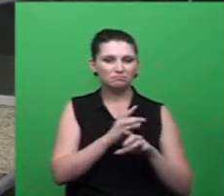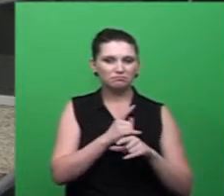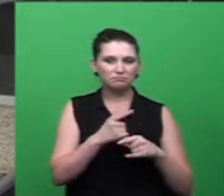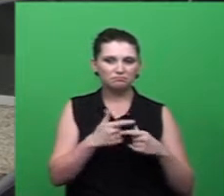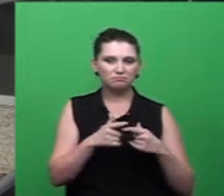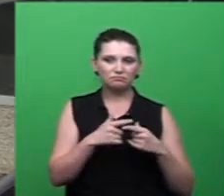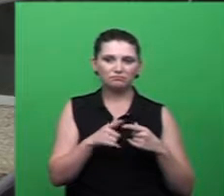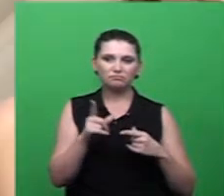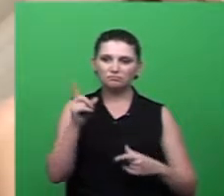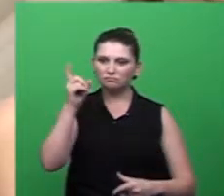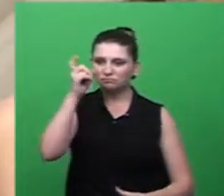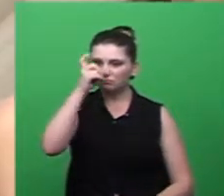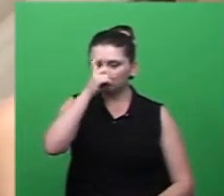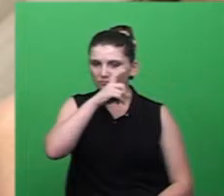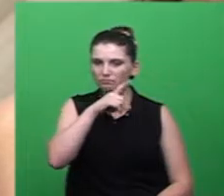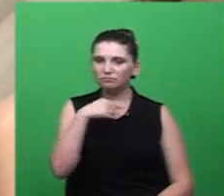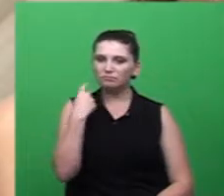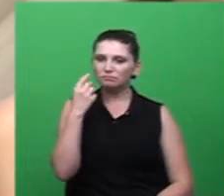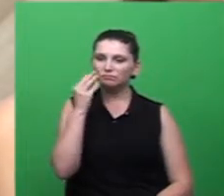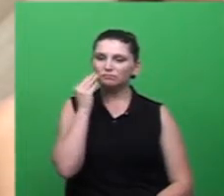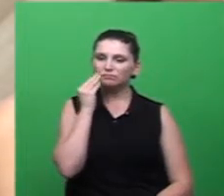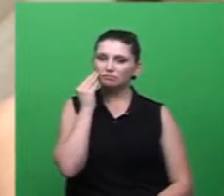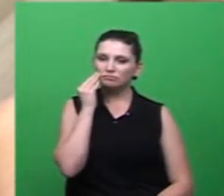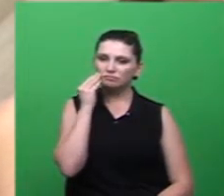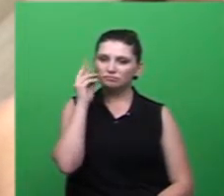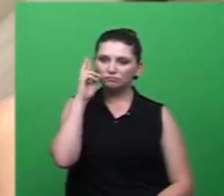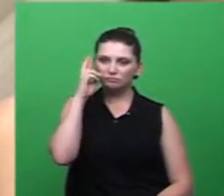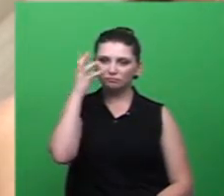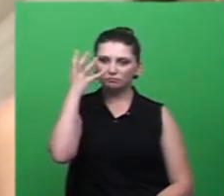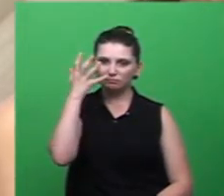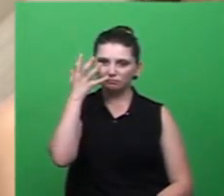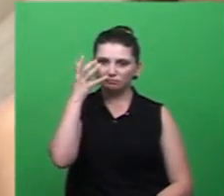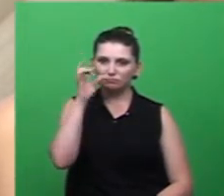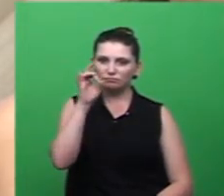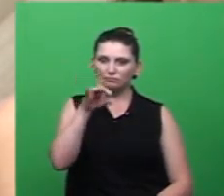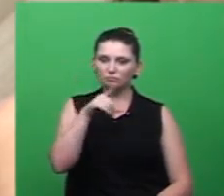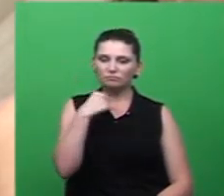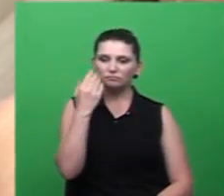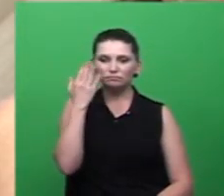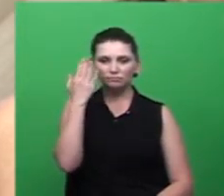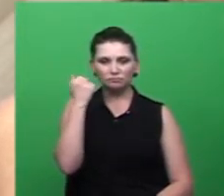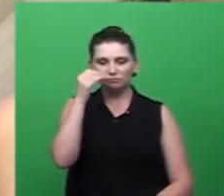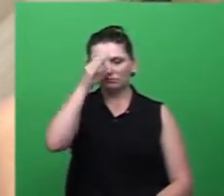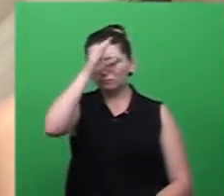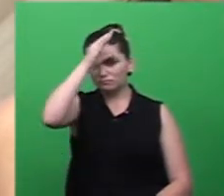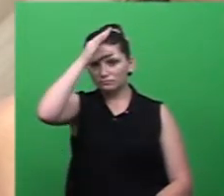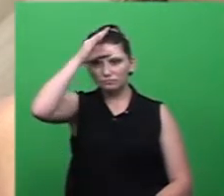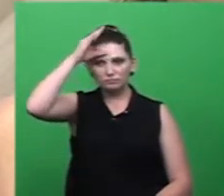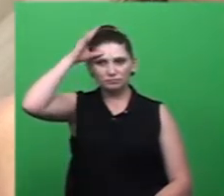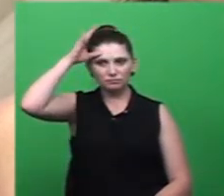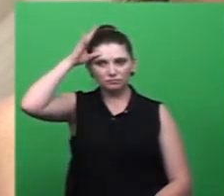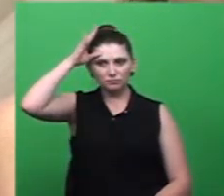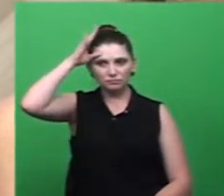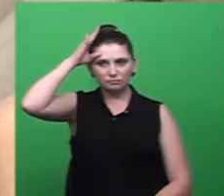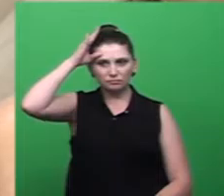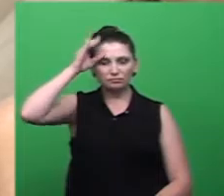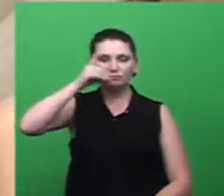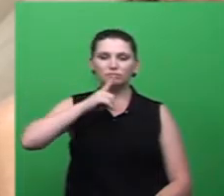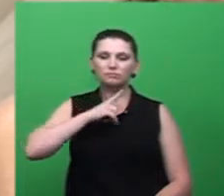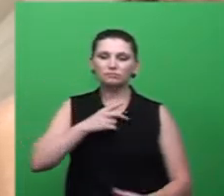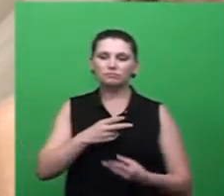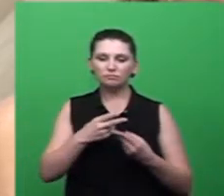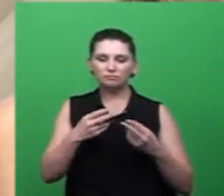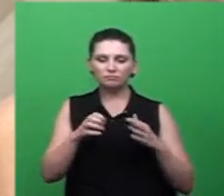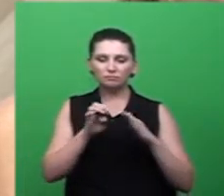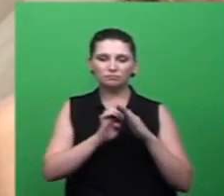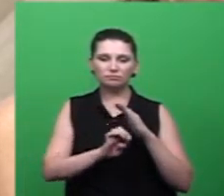amenizar o problema porque sabemos aqui que Criciúma existem várias transportadoras